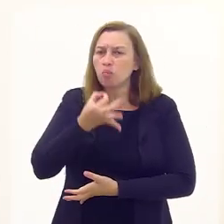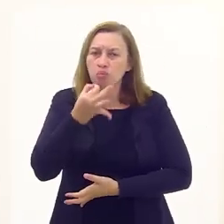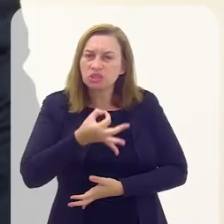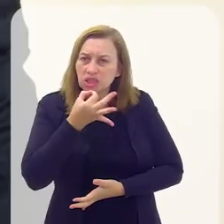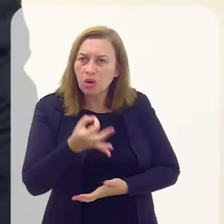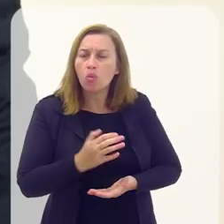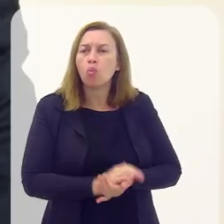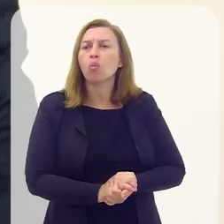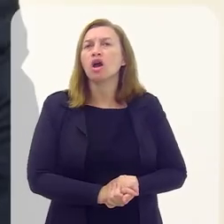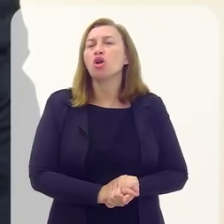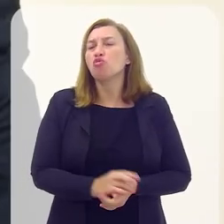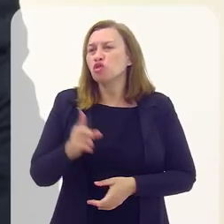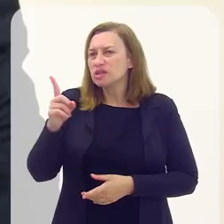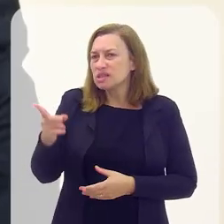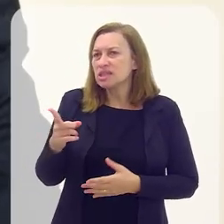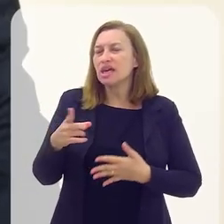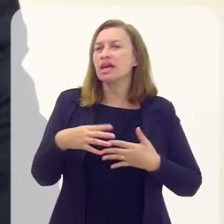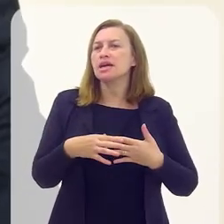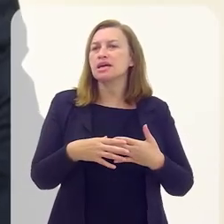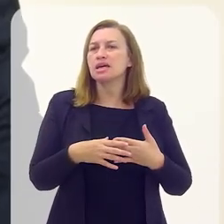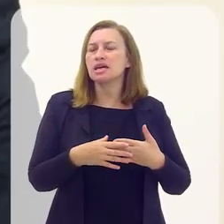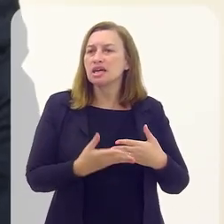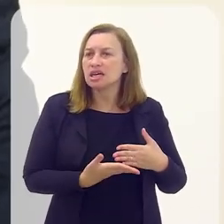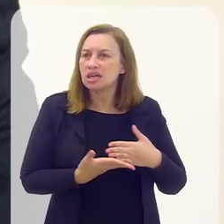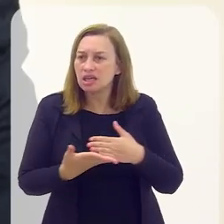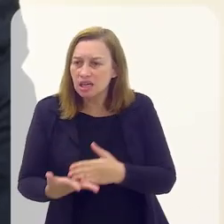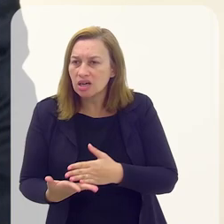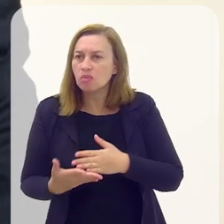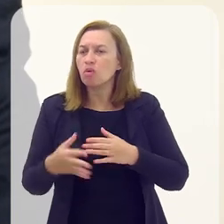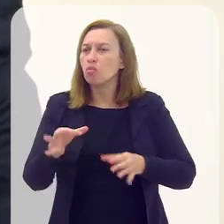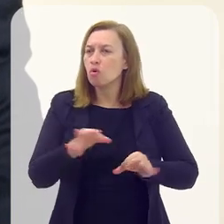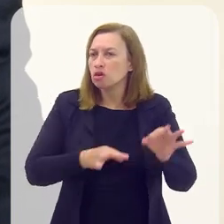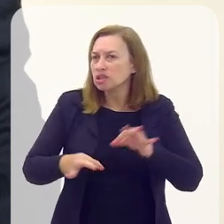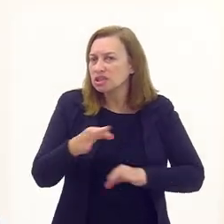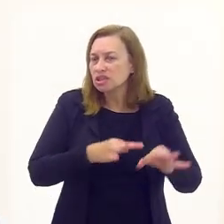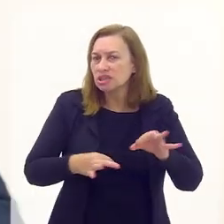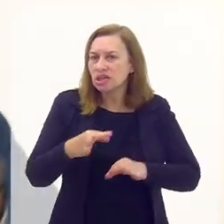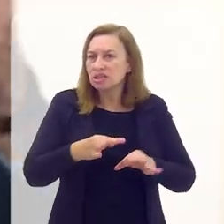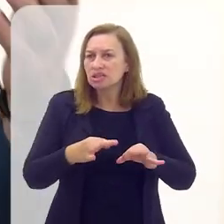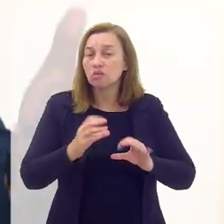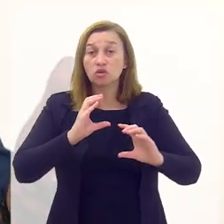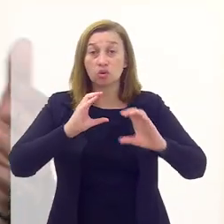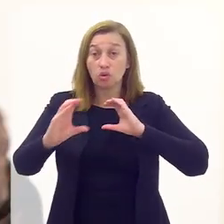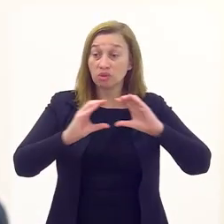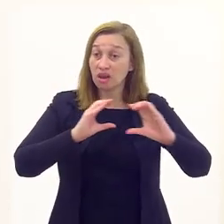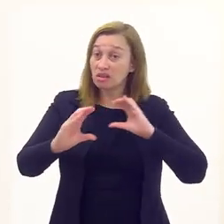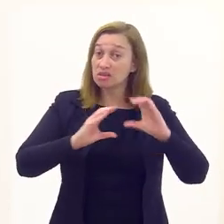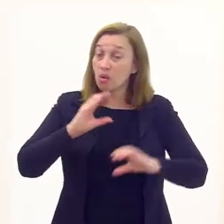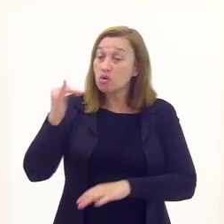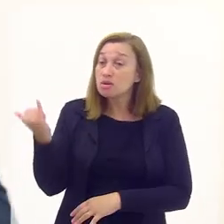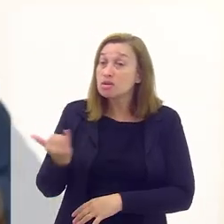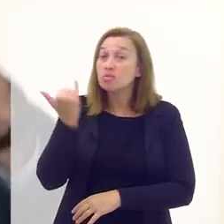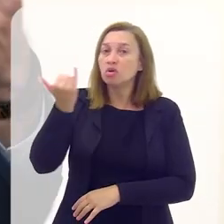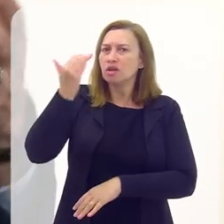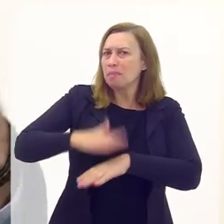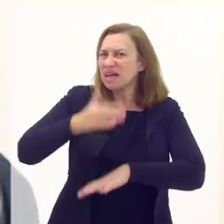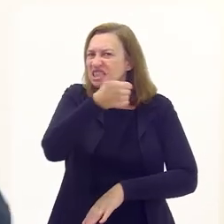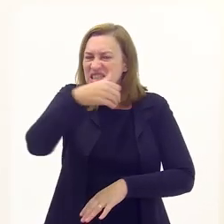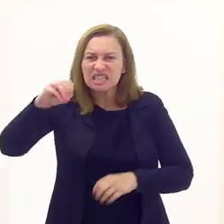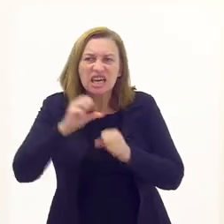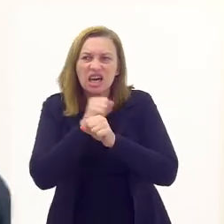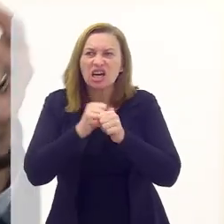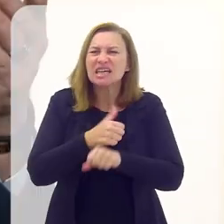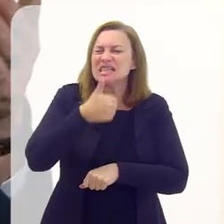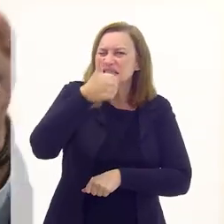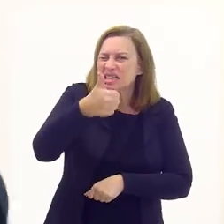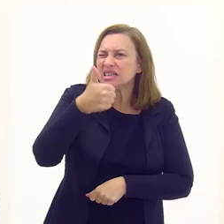sua opinião, você que dirige, preside uma organização secular, por mais de 100 anos,